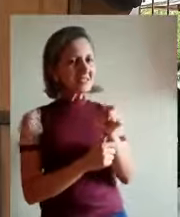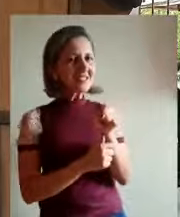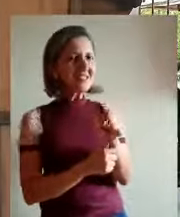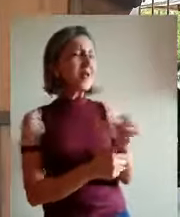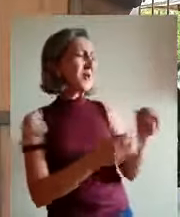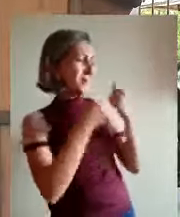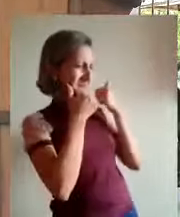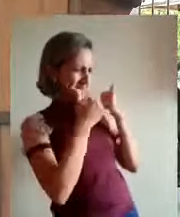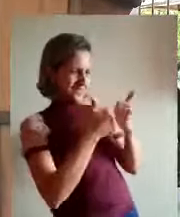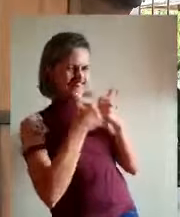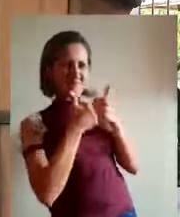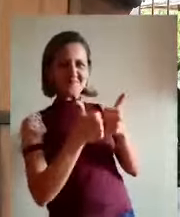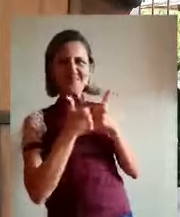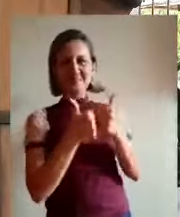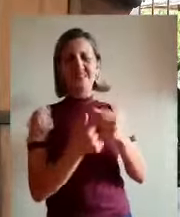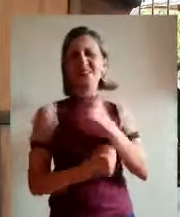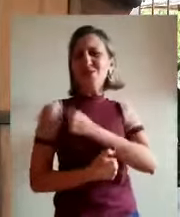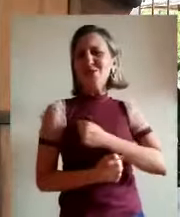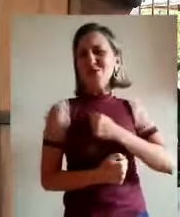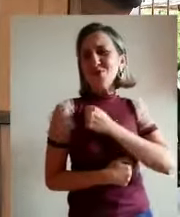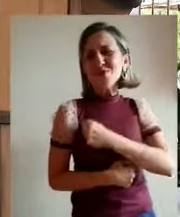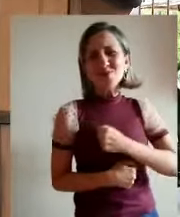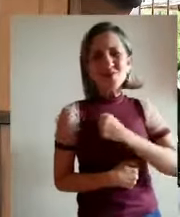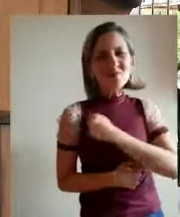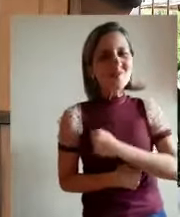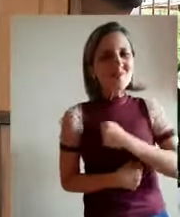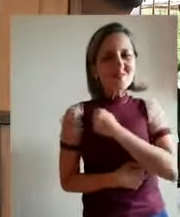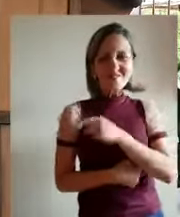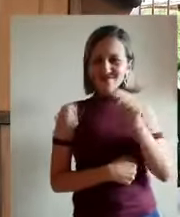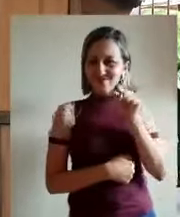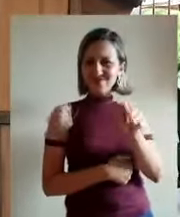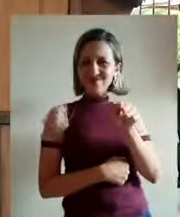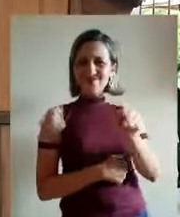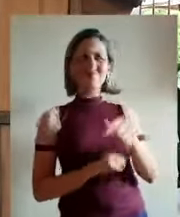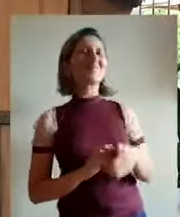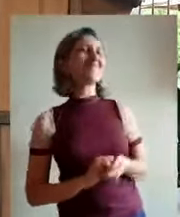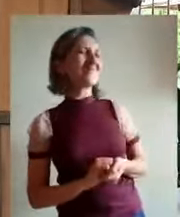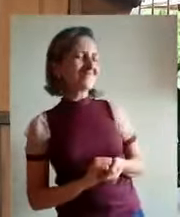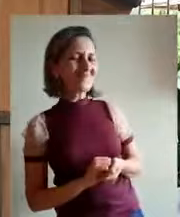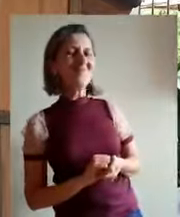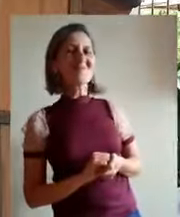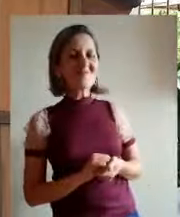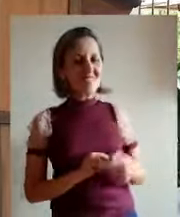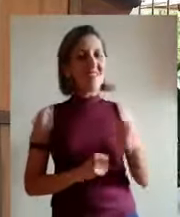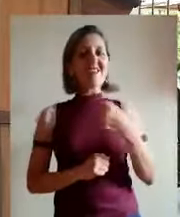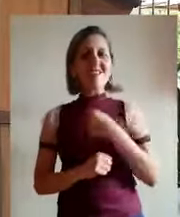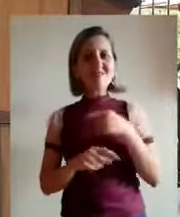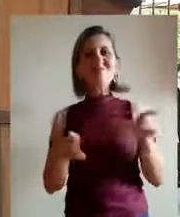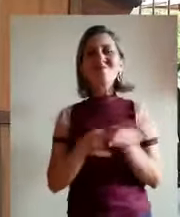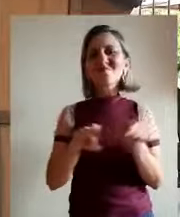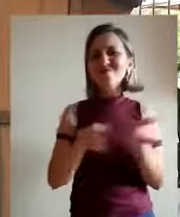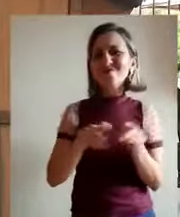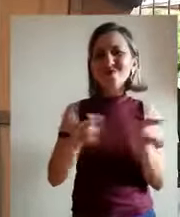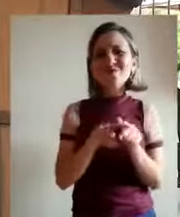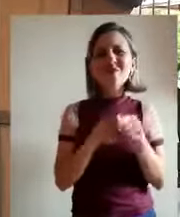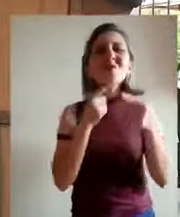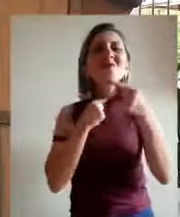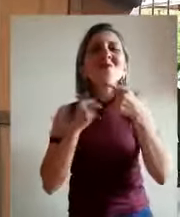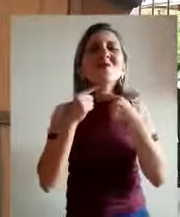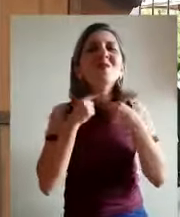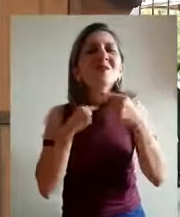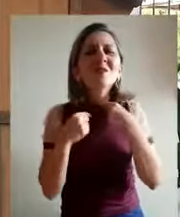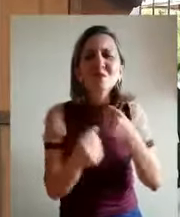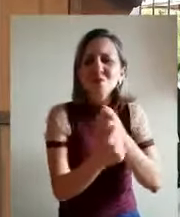saudade eu estava de você! Eu também, Moquinha, estou com tanta vontade de te dar um abraço assim